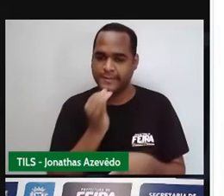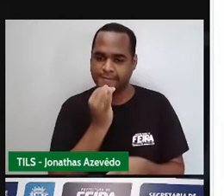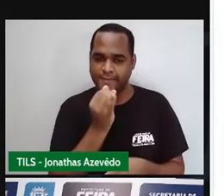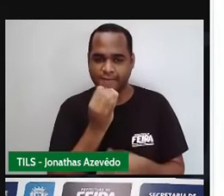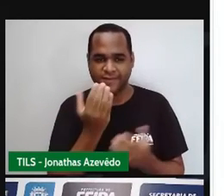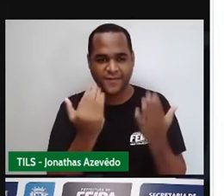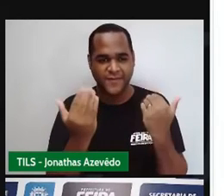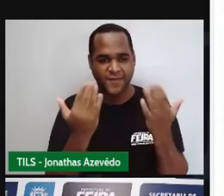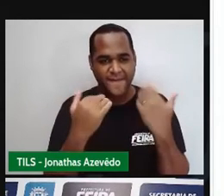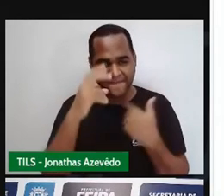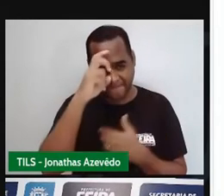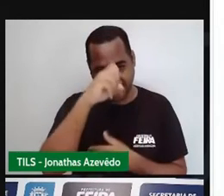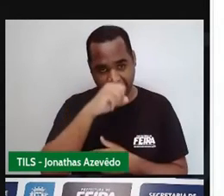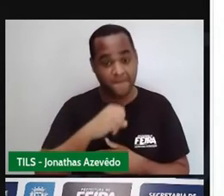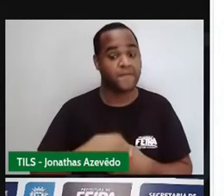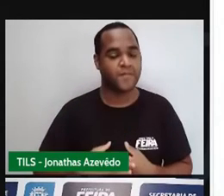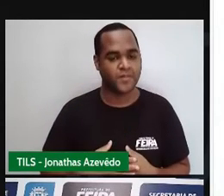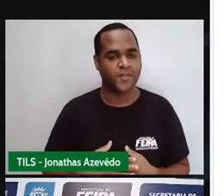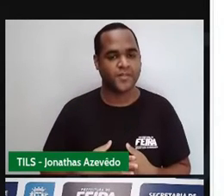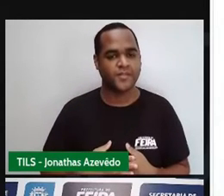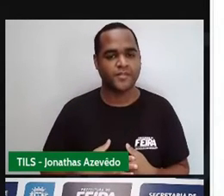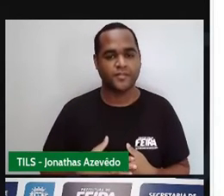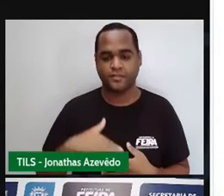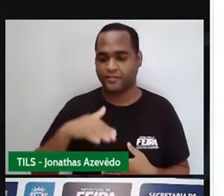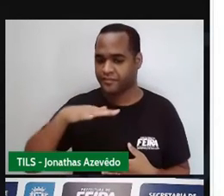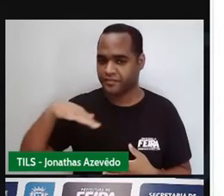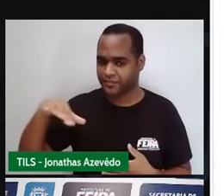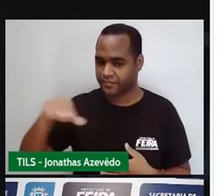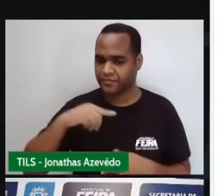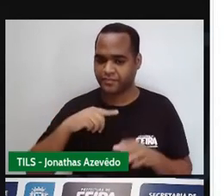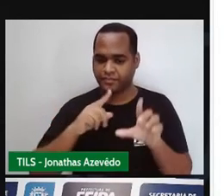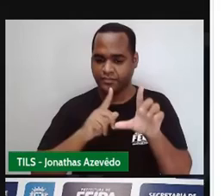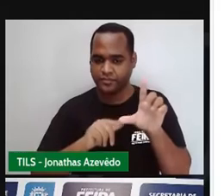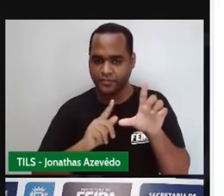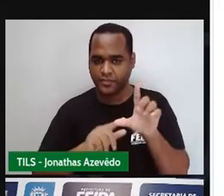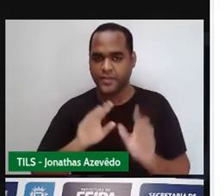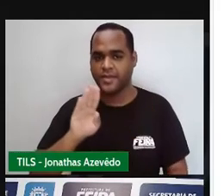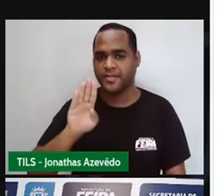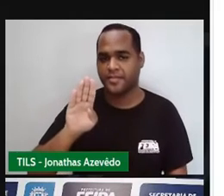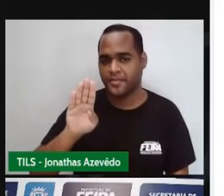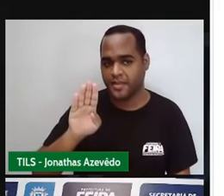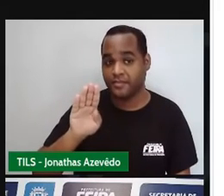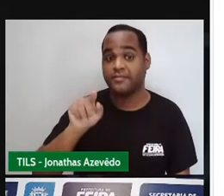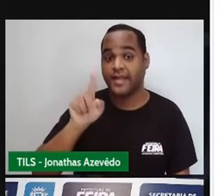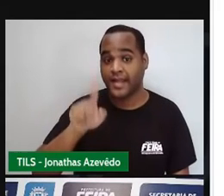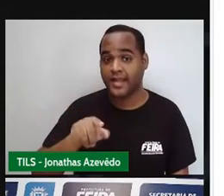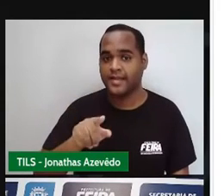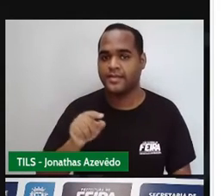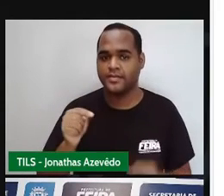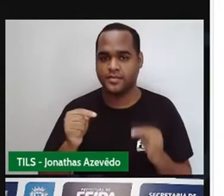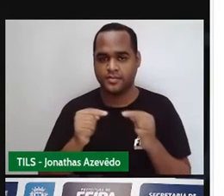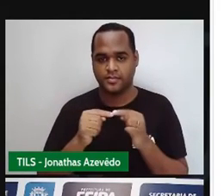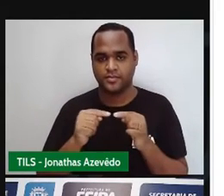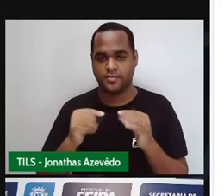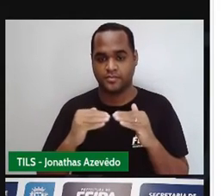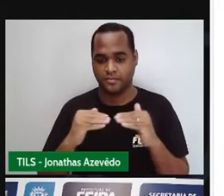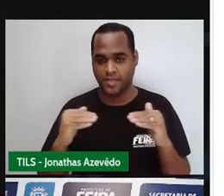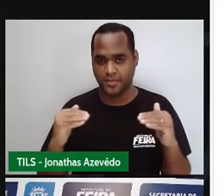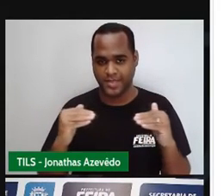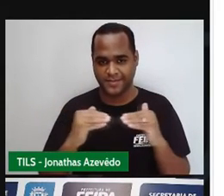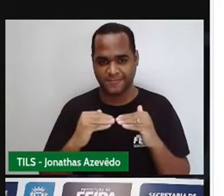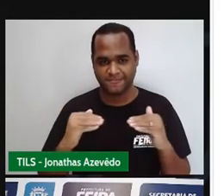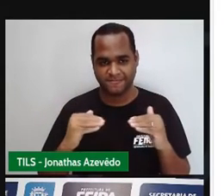lá. Na expressão a letrinha B vai significar a medida do comprimento ou da